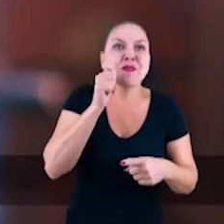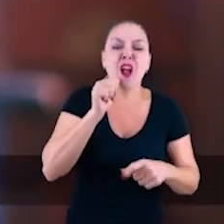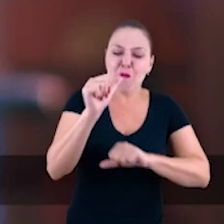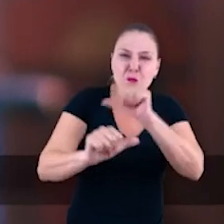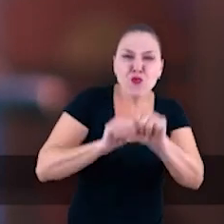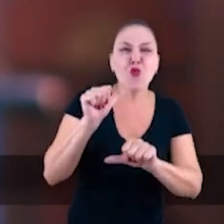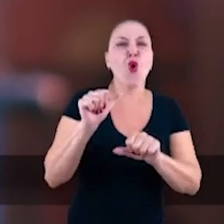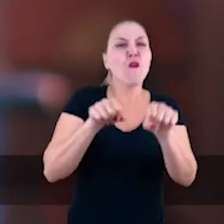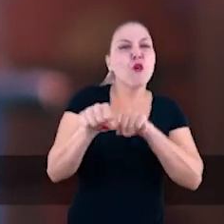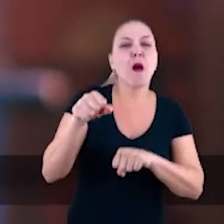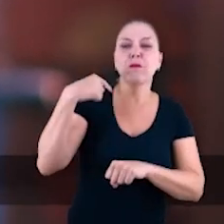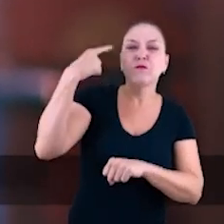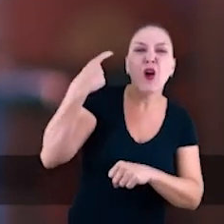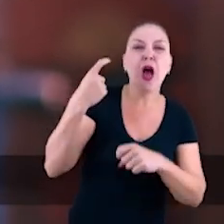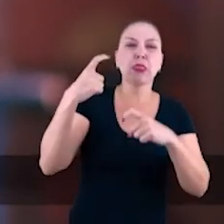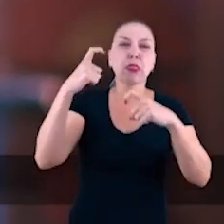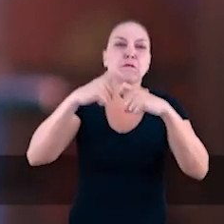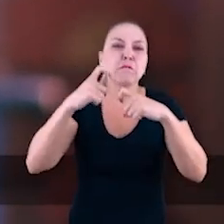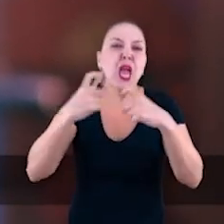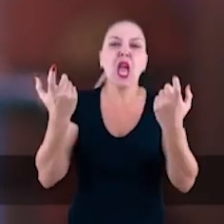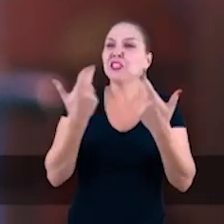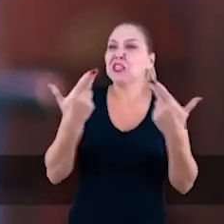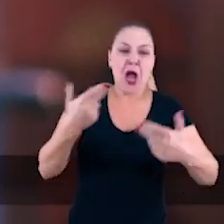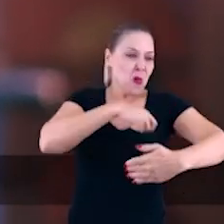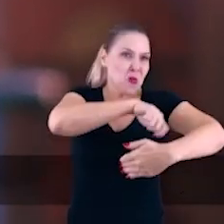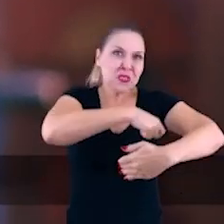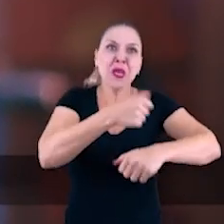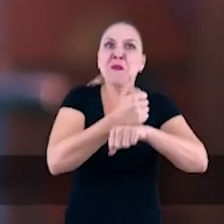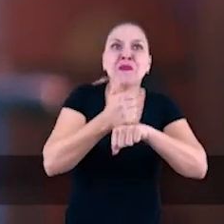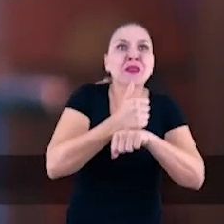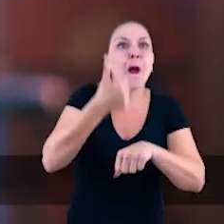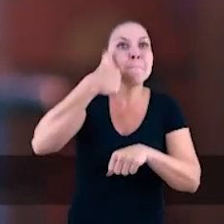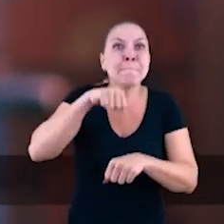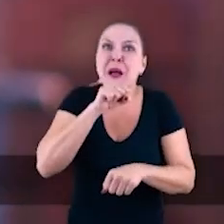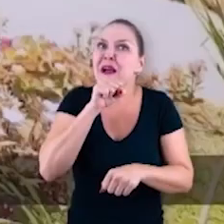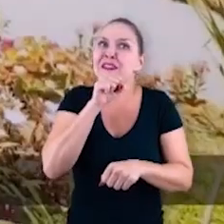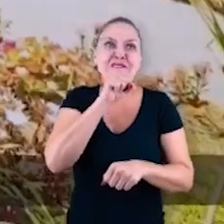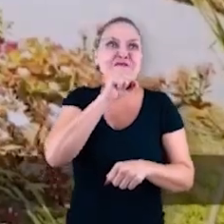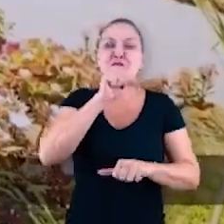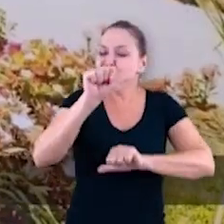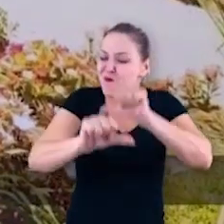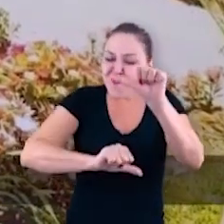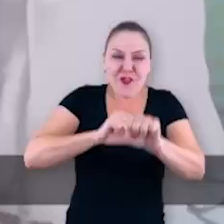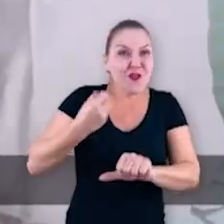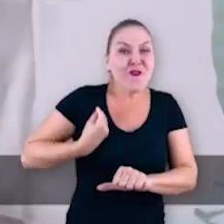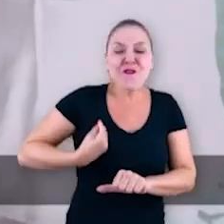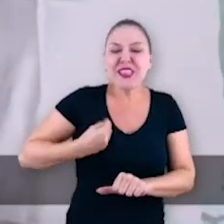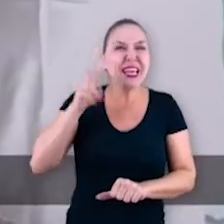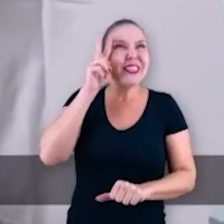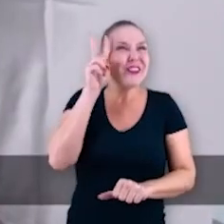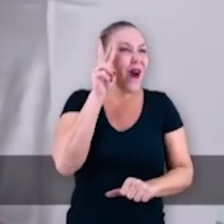E que essas mulheres se tornaram advogadas, médicas, doutoras, cozinheiras, mães.